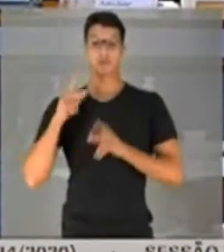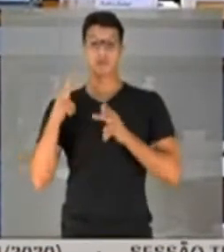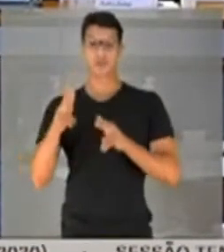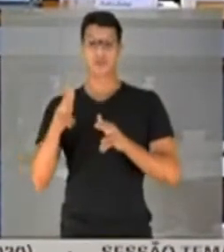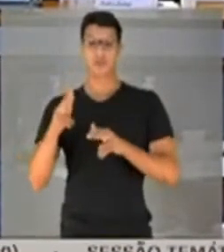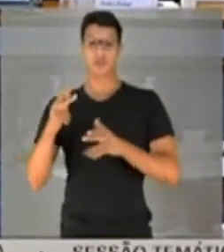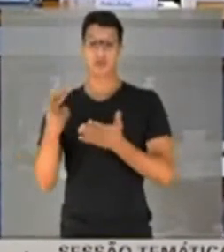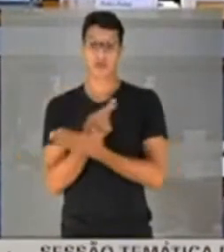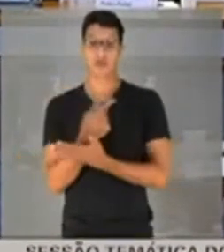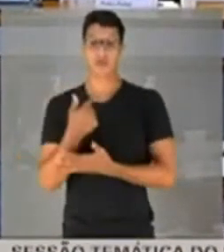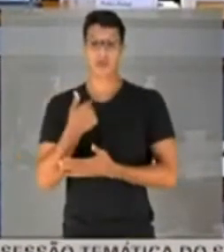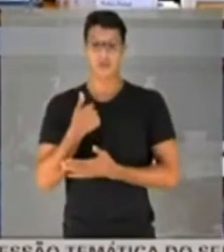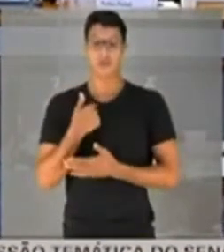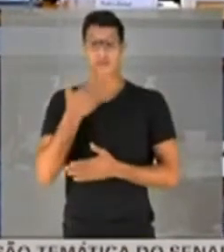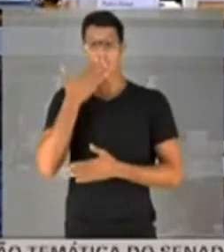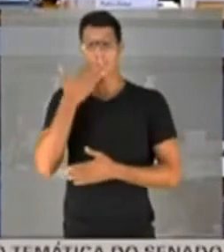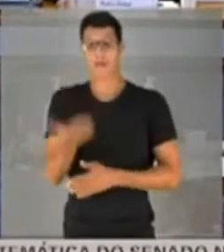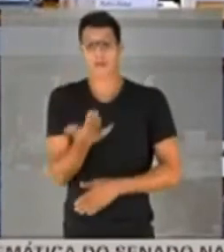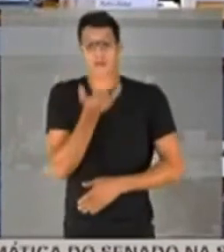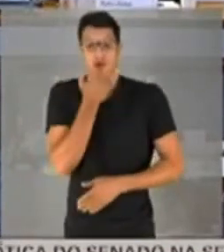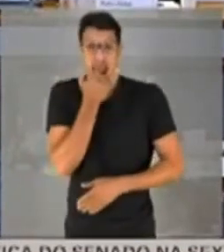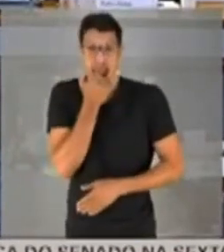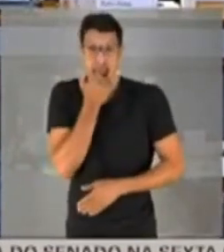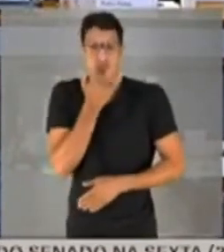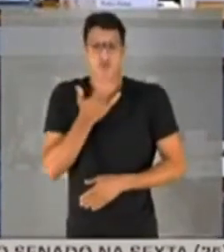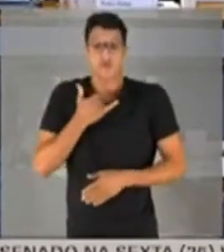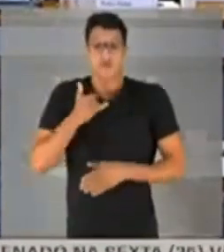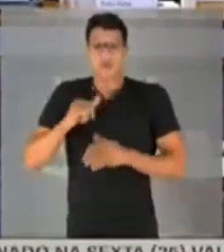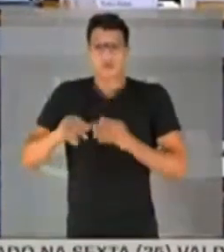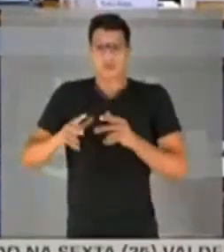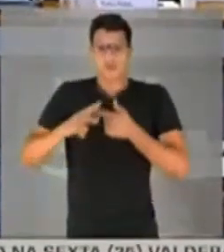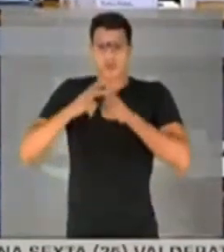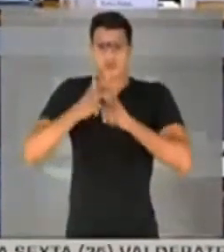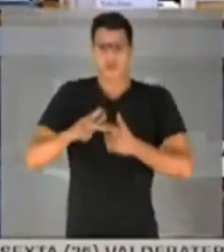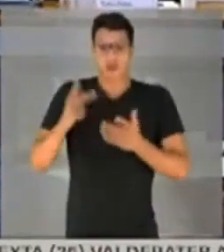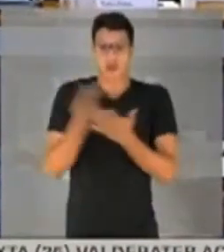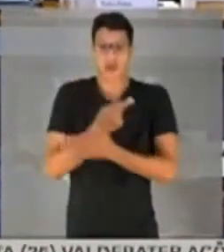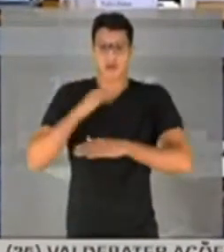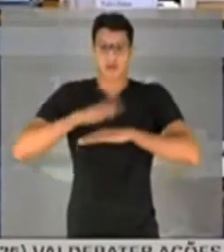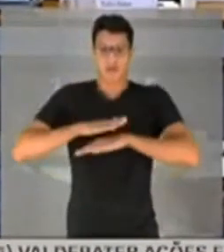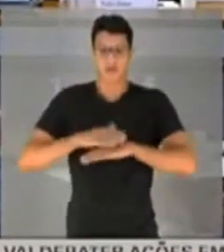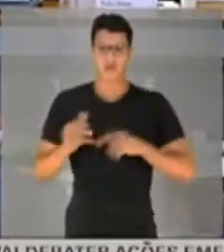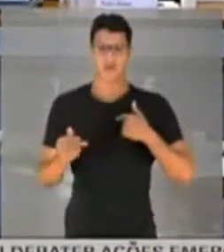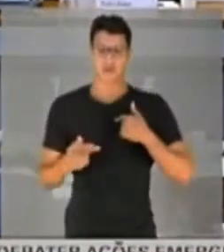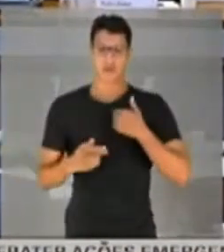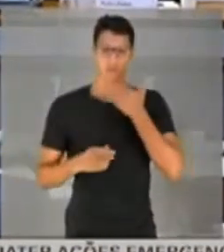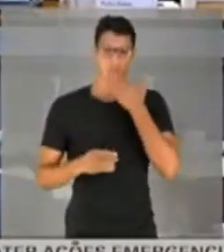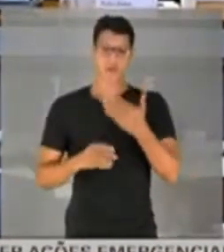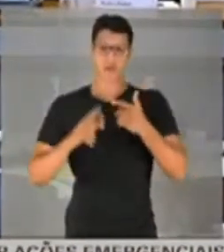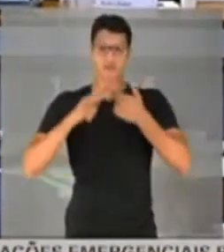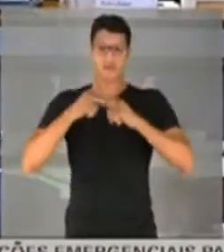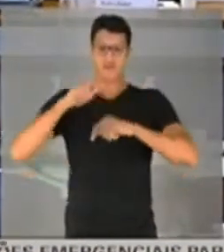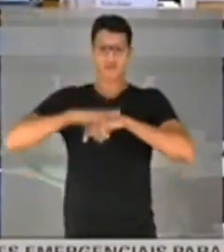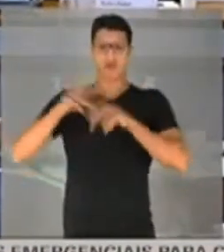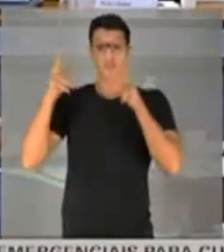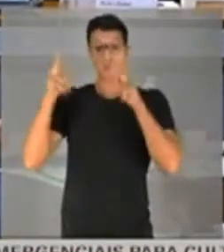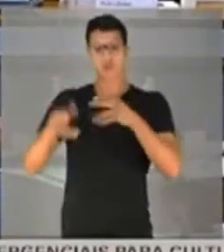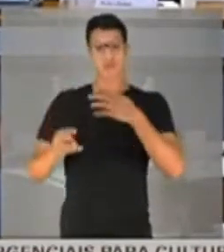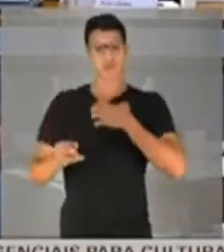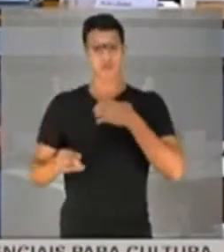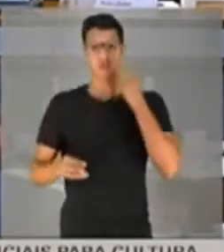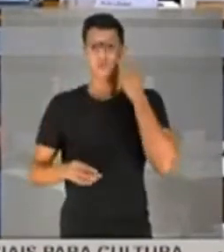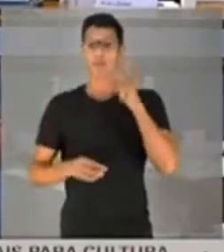quando cometa equívocos, eu peço desculpas e reparo o equívoco que eu fiz. Então, eu peço que isso seja feito da mesma forma,